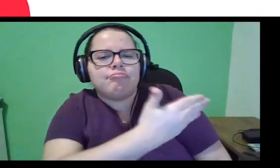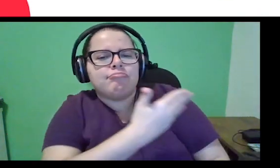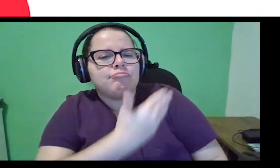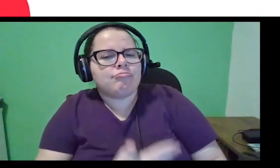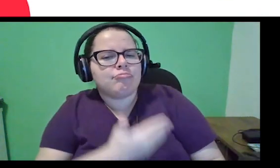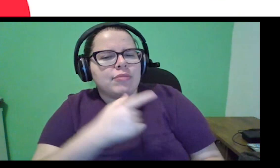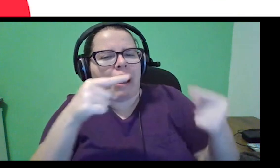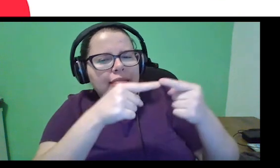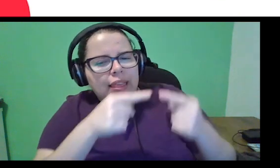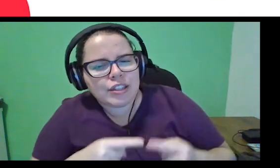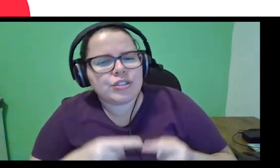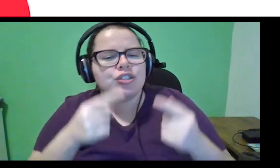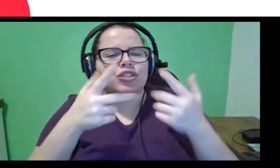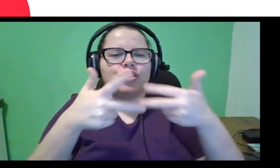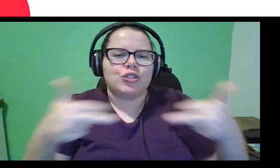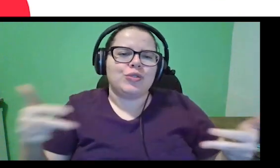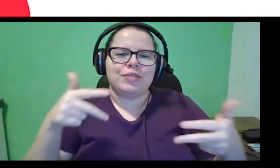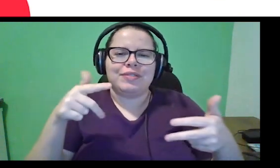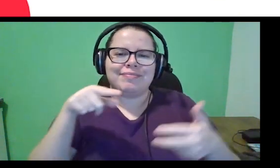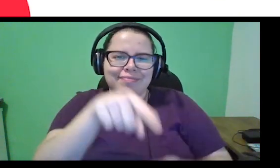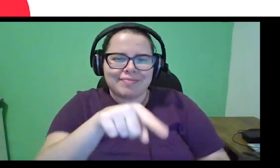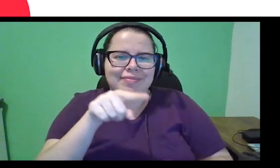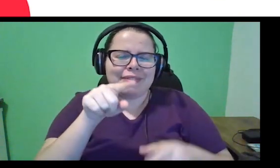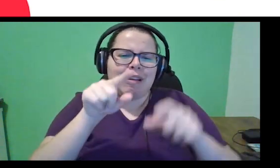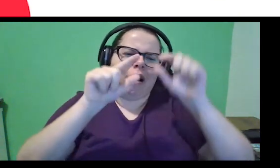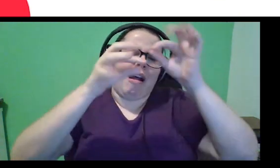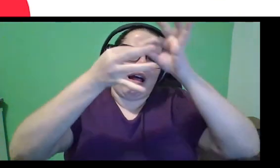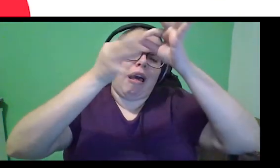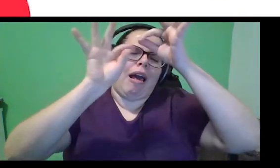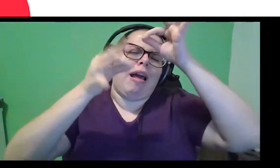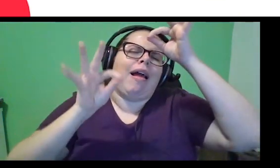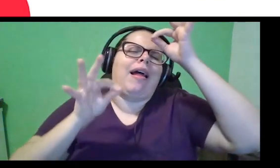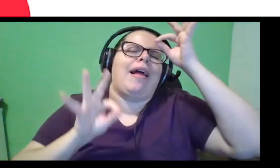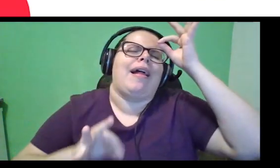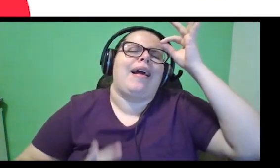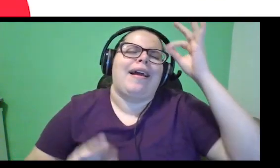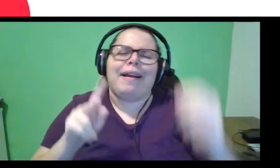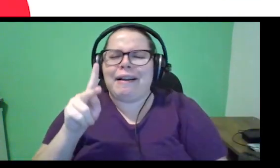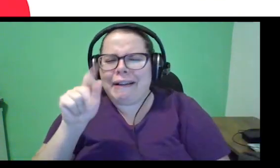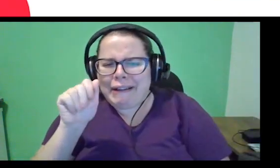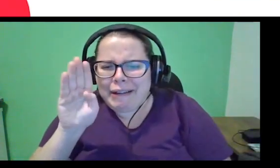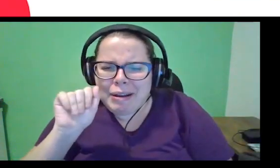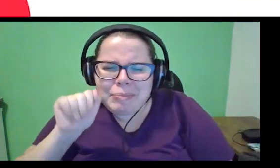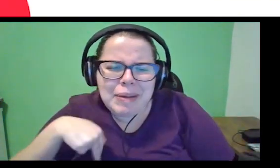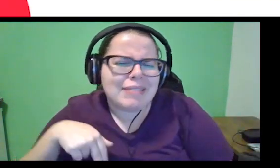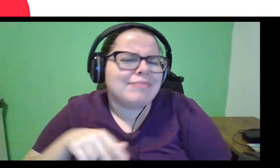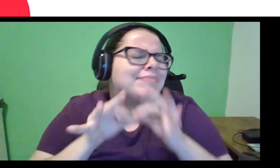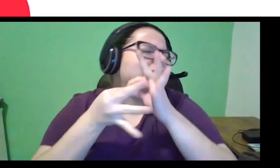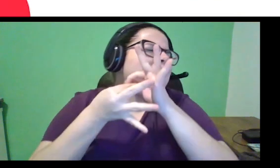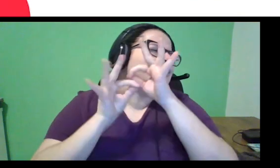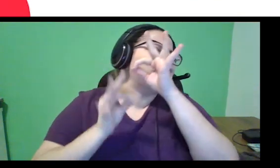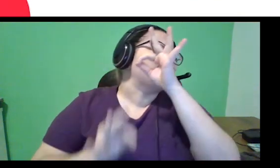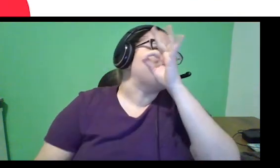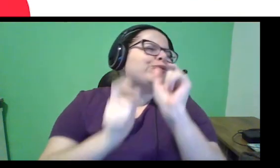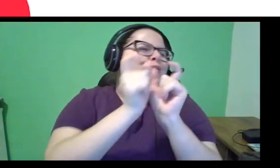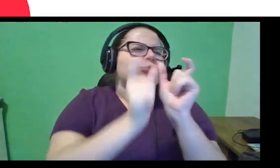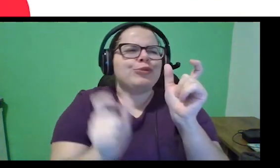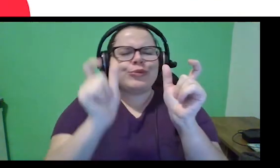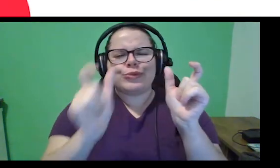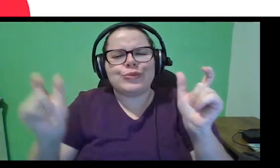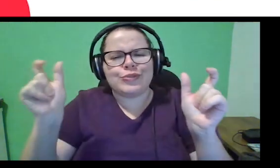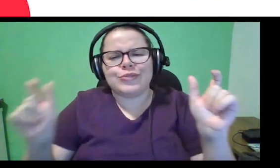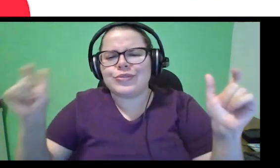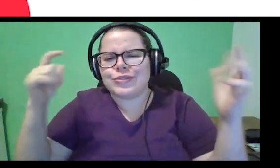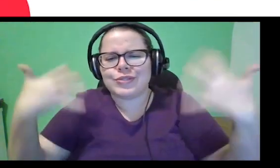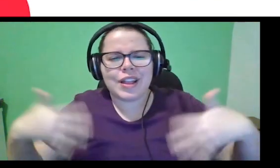ser atendidos, enfim, aqui é longo, assim, eu não posso me aprofundar demais em um dos temas, mas